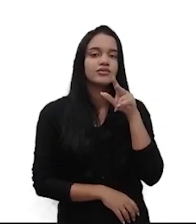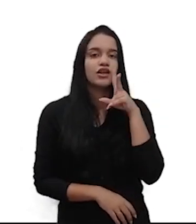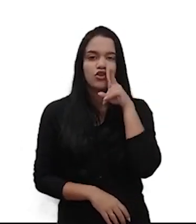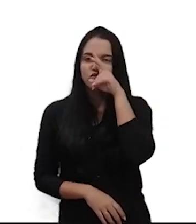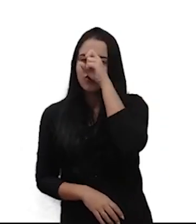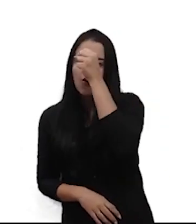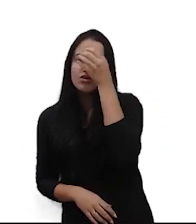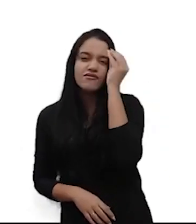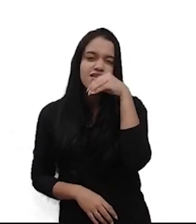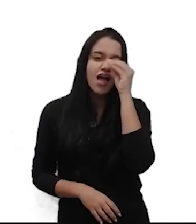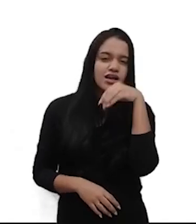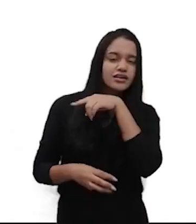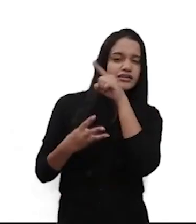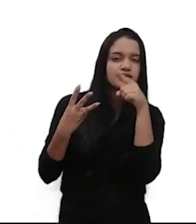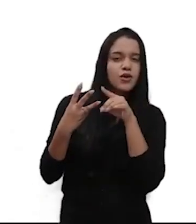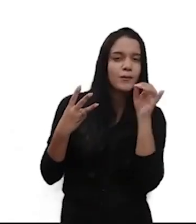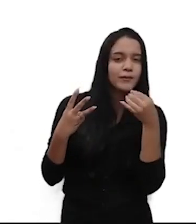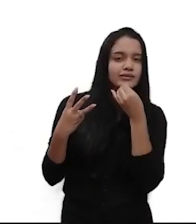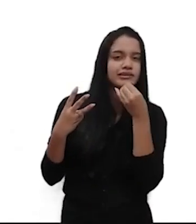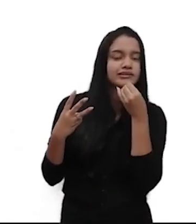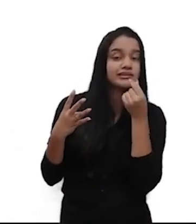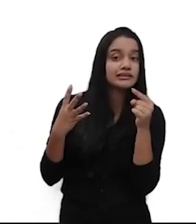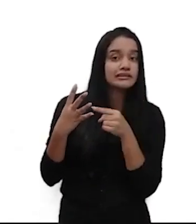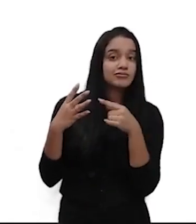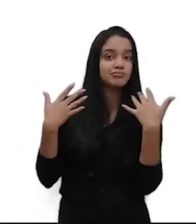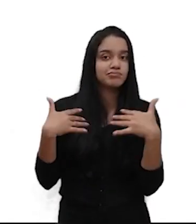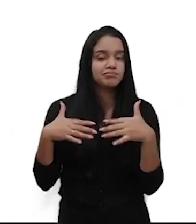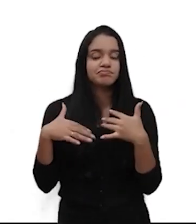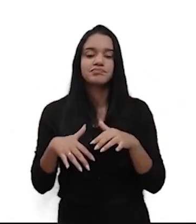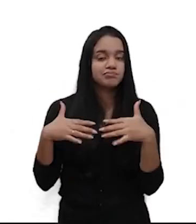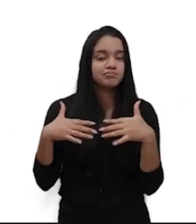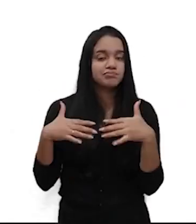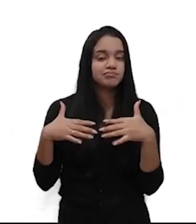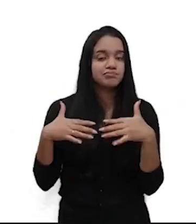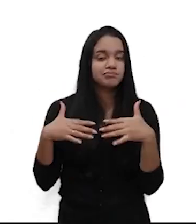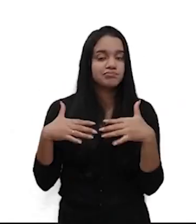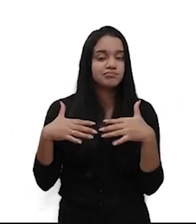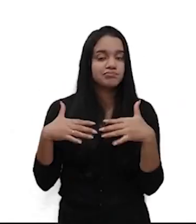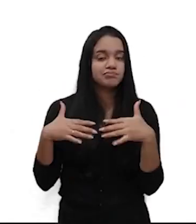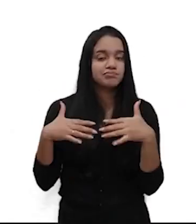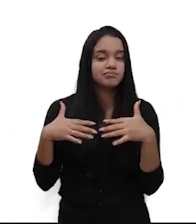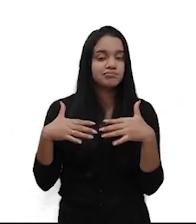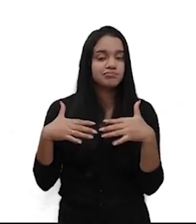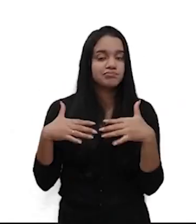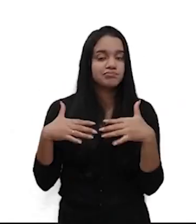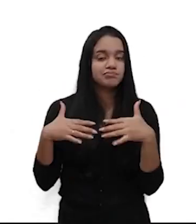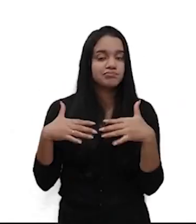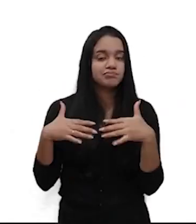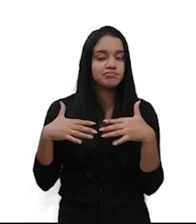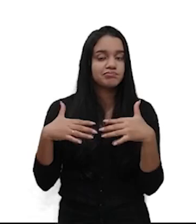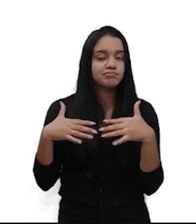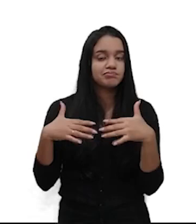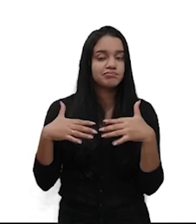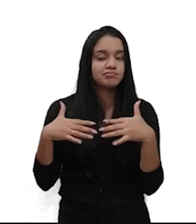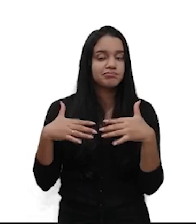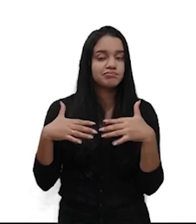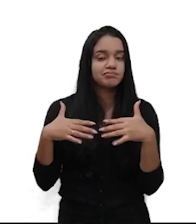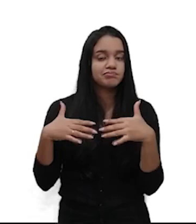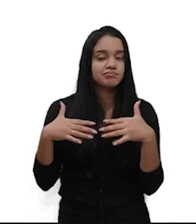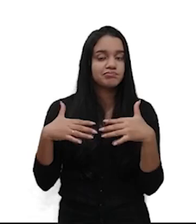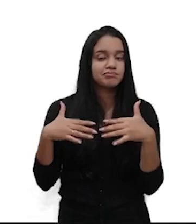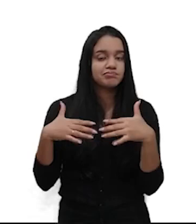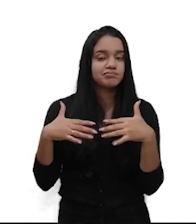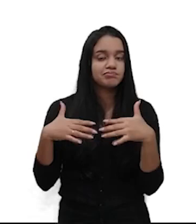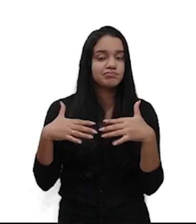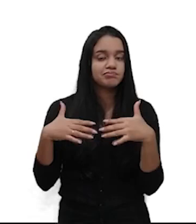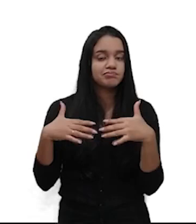oportunidades e ameaças. Então, vamos dar uma olhadinha aqui no quadro. Do lado esquerdo da tela, um quadro com duas linhas e